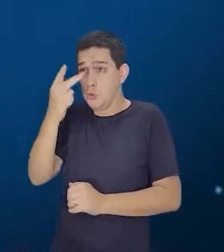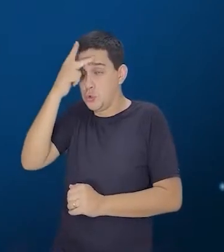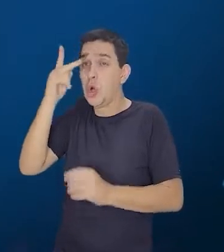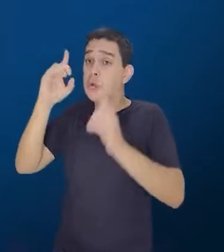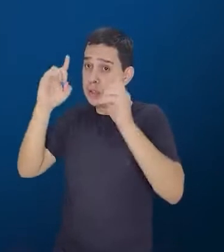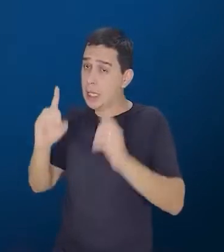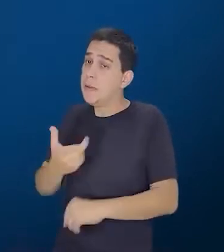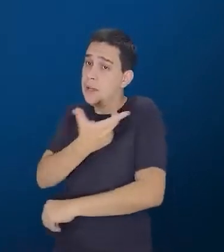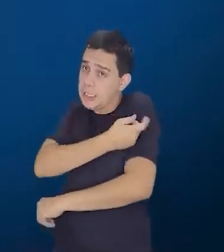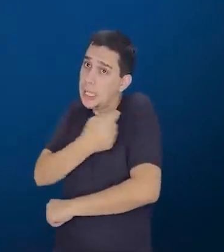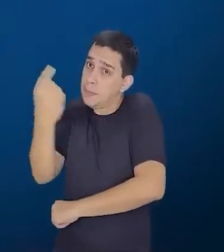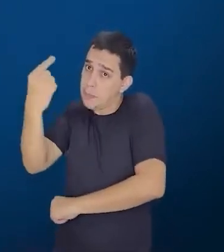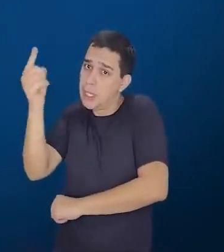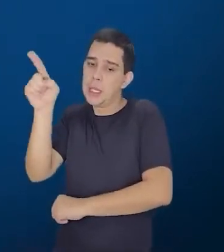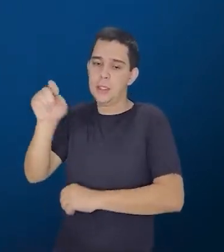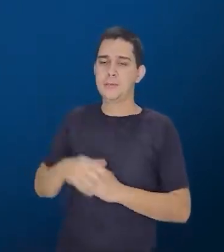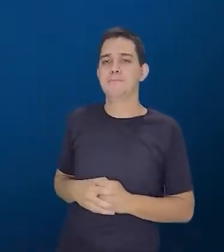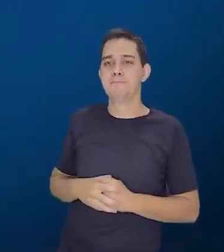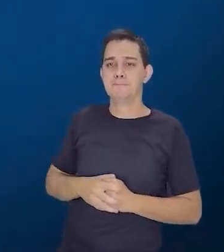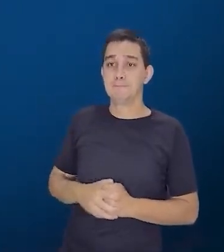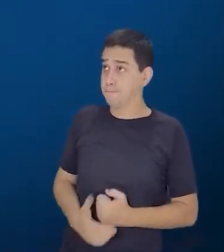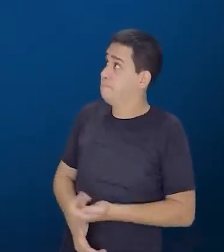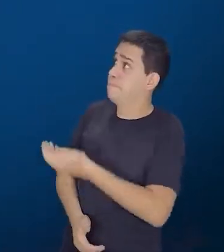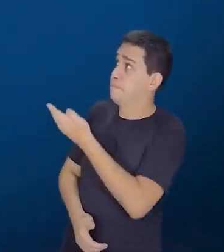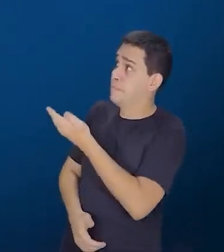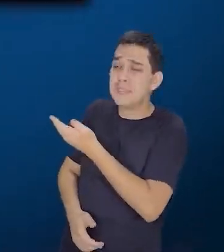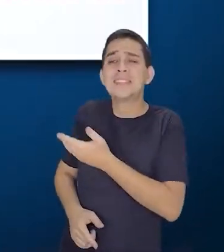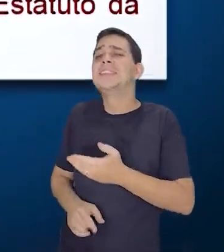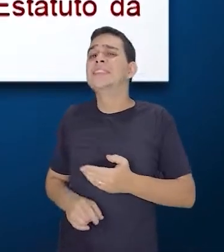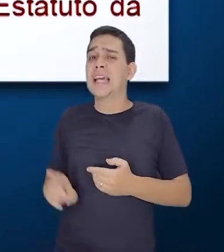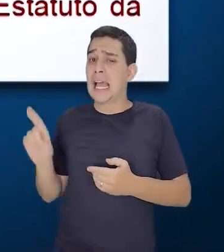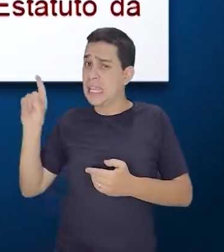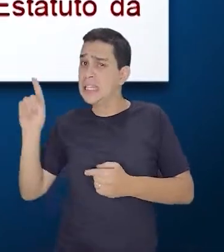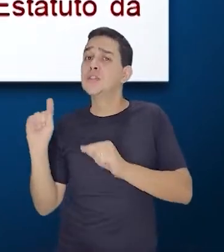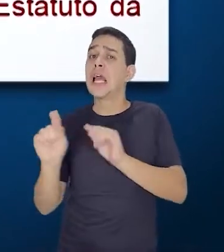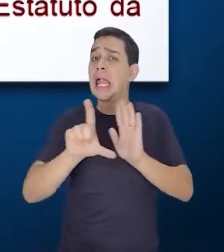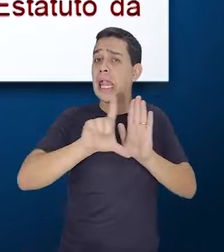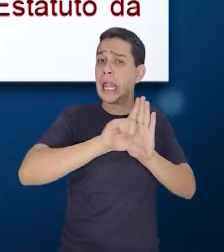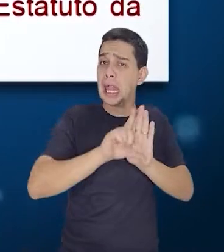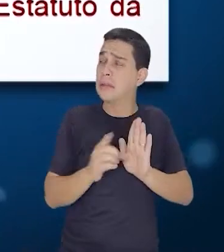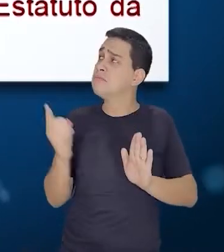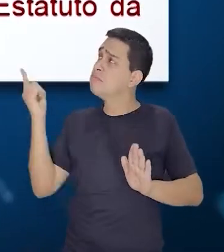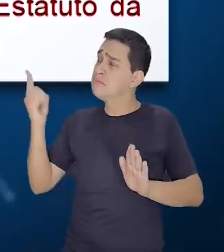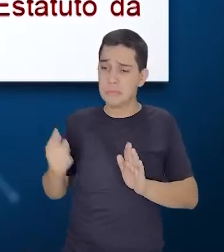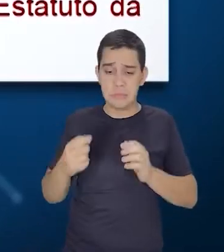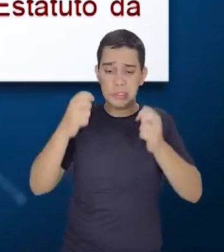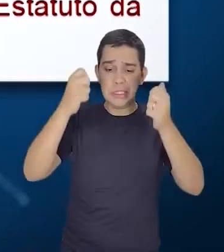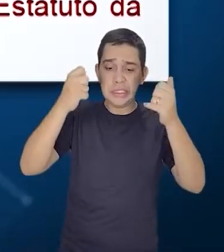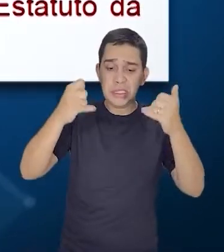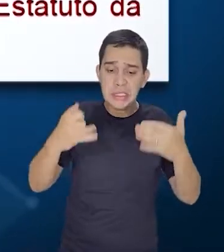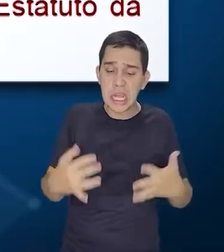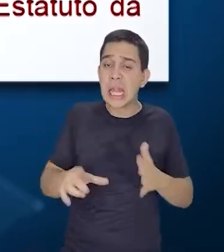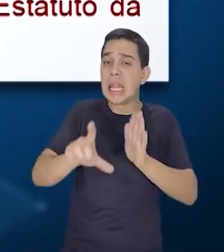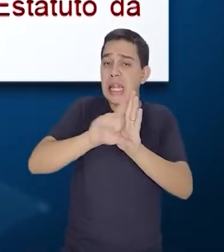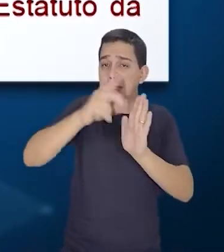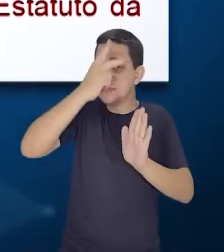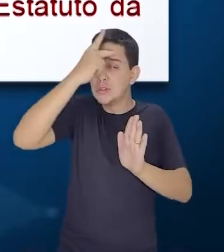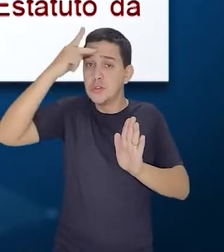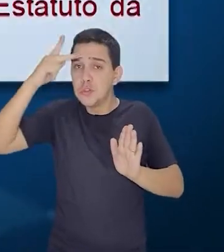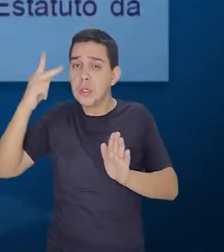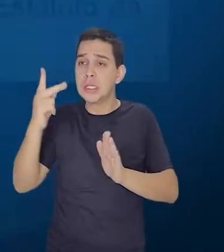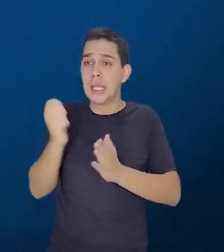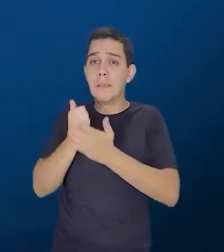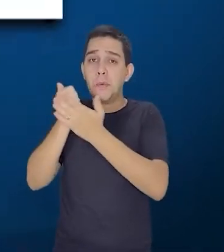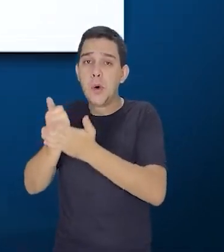Na Lei Brasileira de Inclusão, que trata justamente do cuidado à pessoa com deficiência, que tutela os direitos das